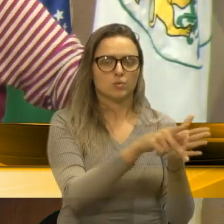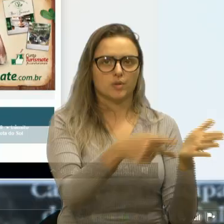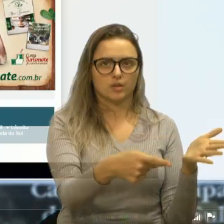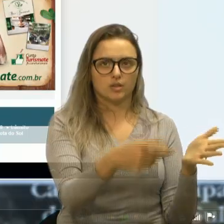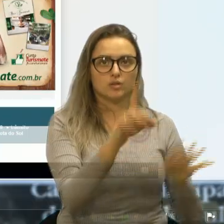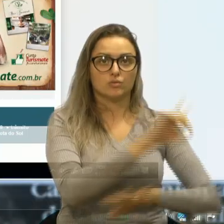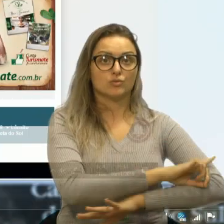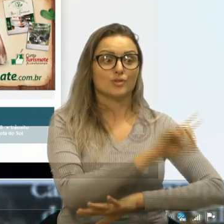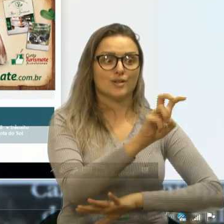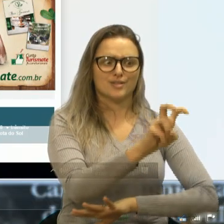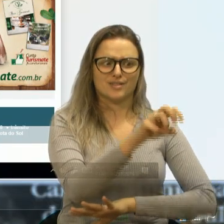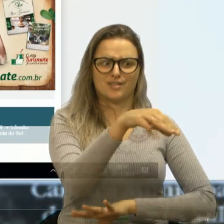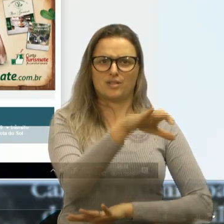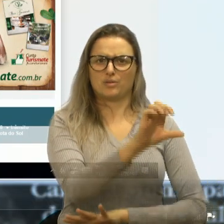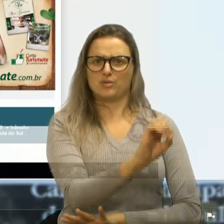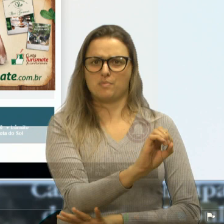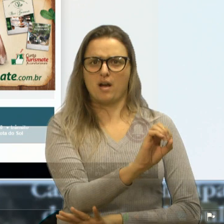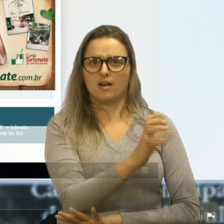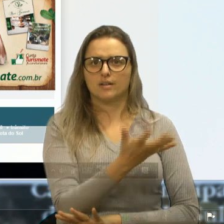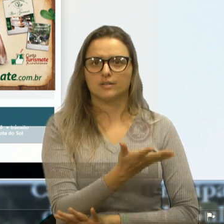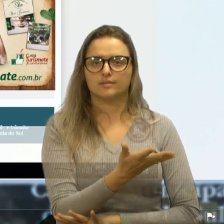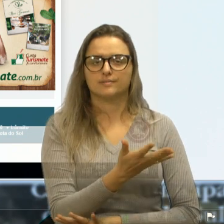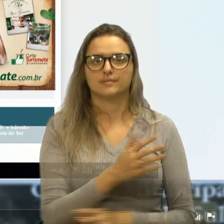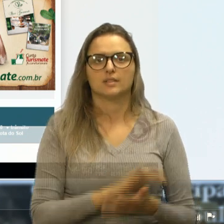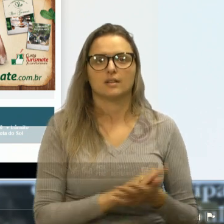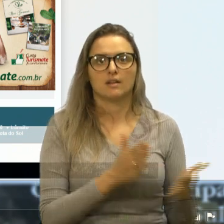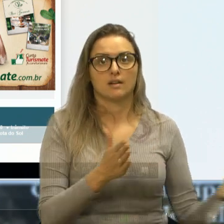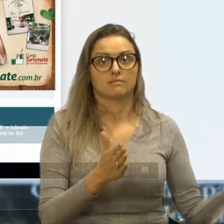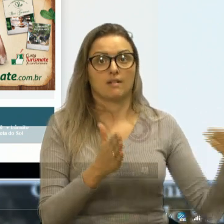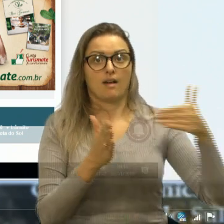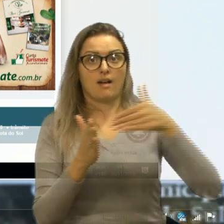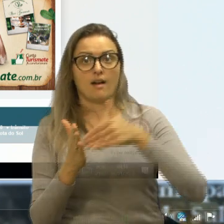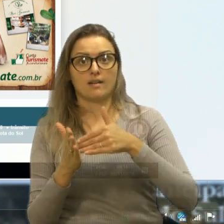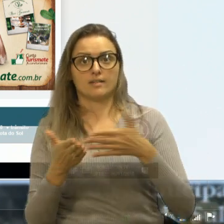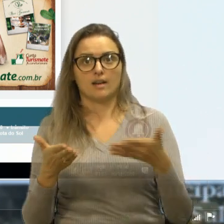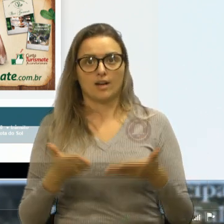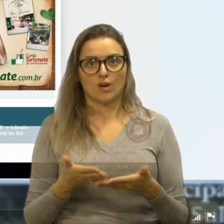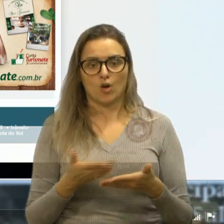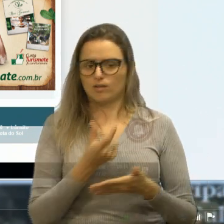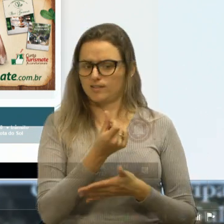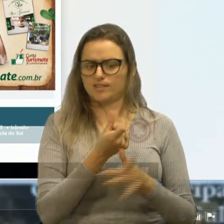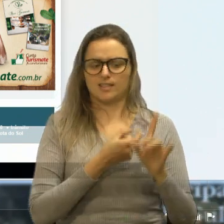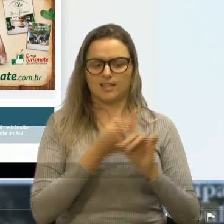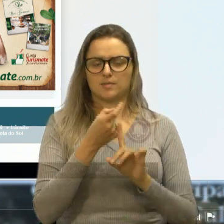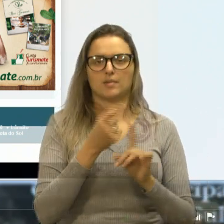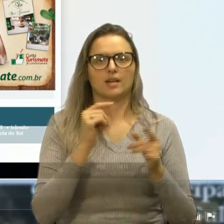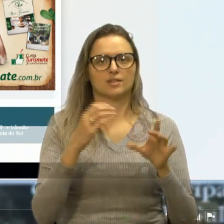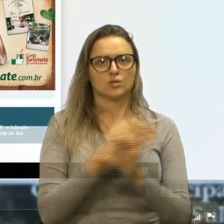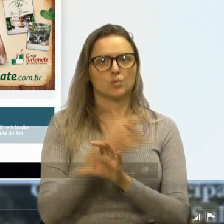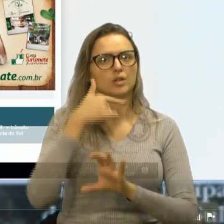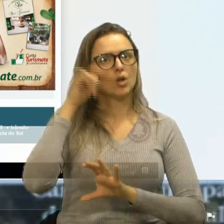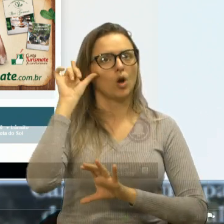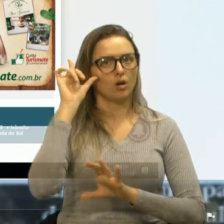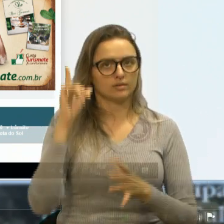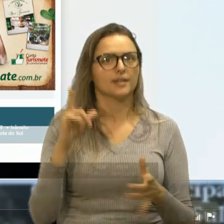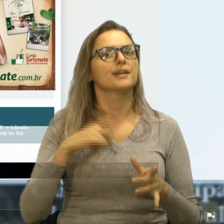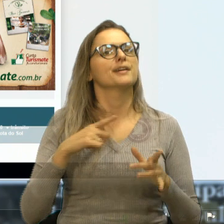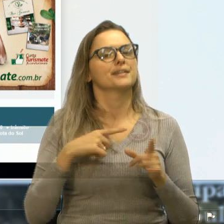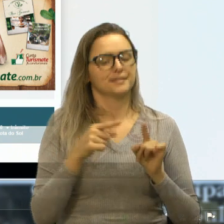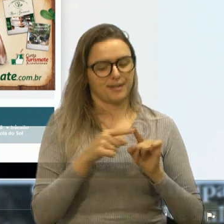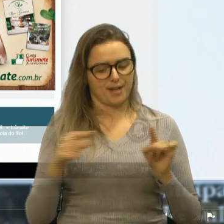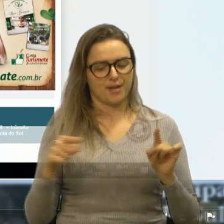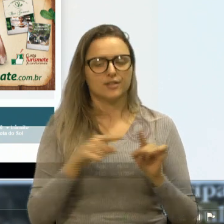do dia 5 de maio, até lá para cá, então, seis meses fez ontem. Então, teria algum tempinho,